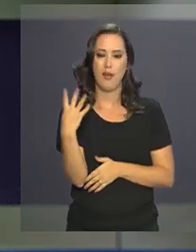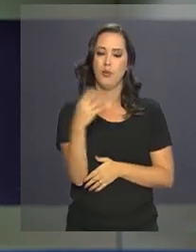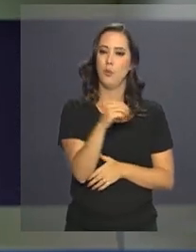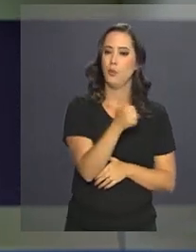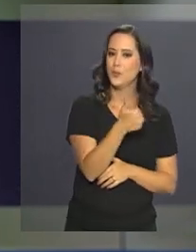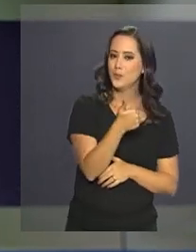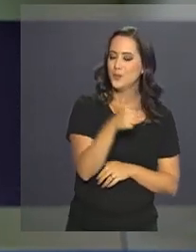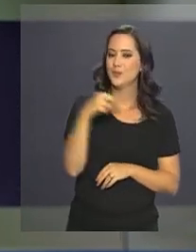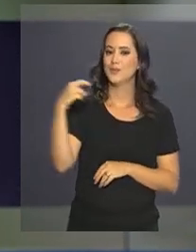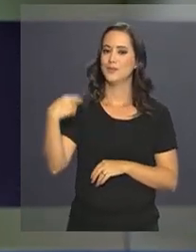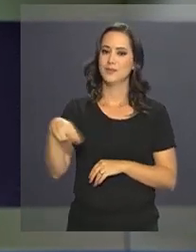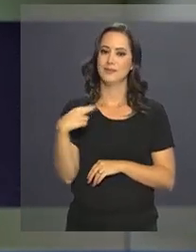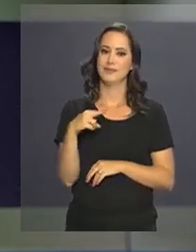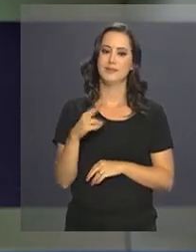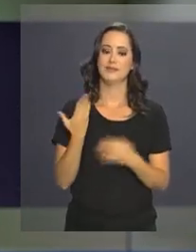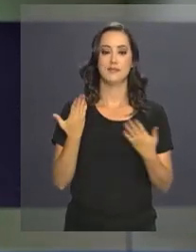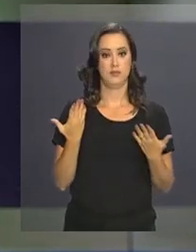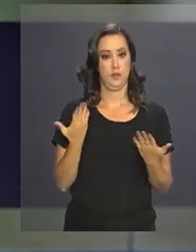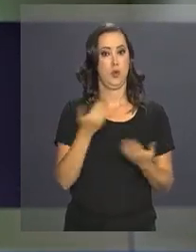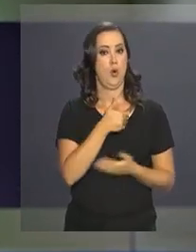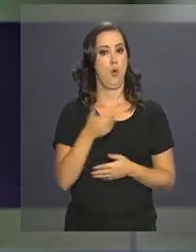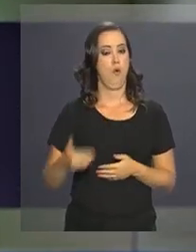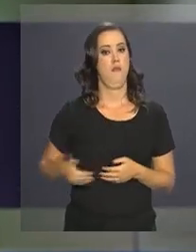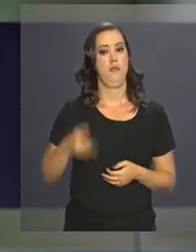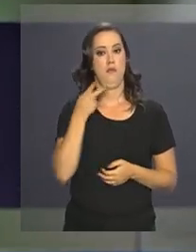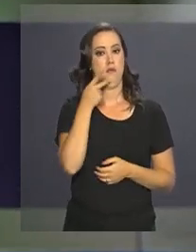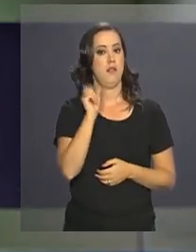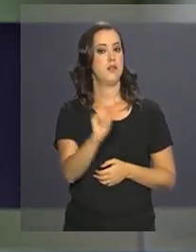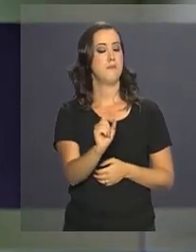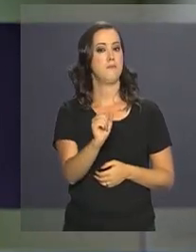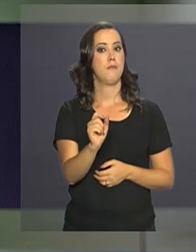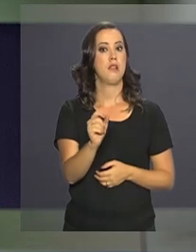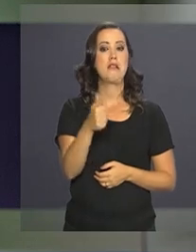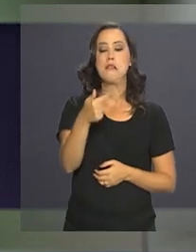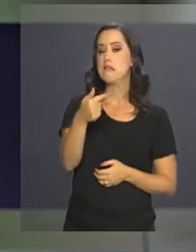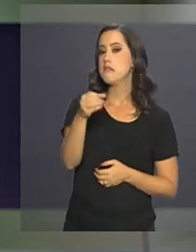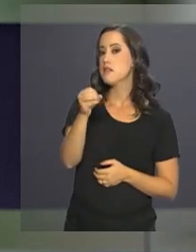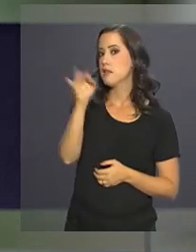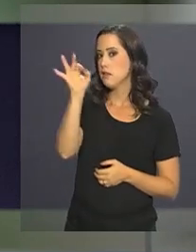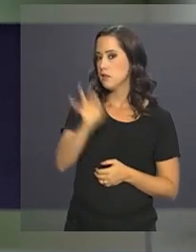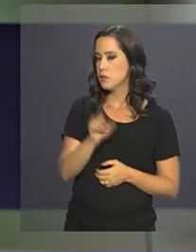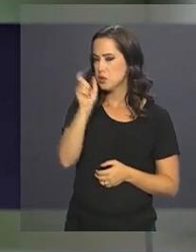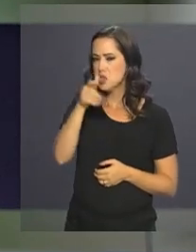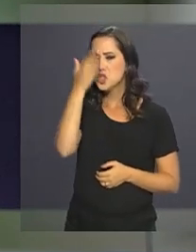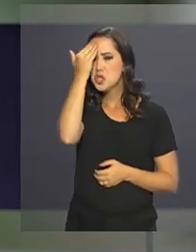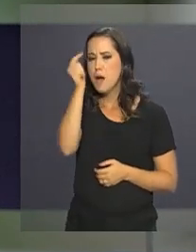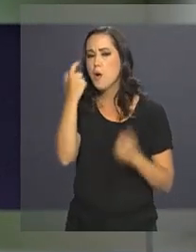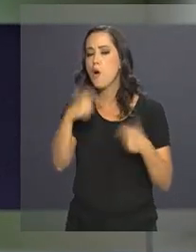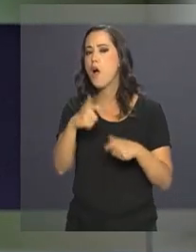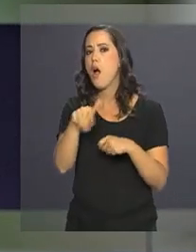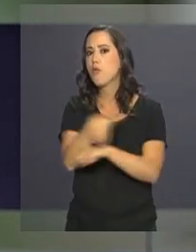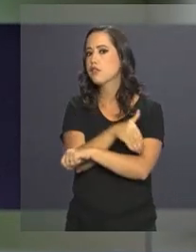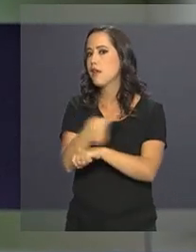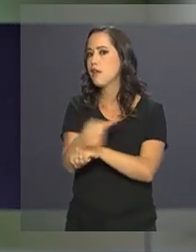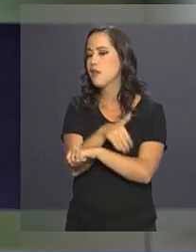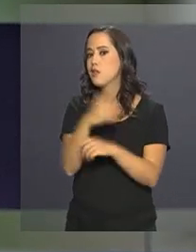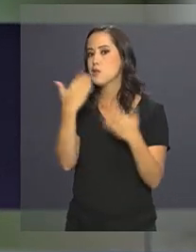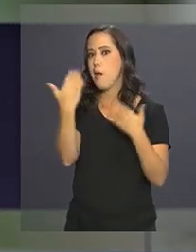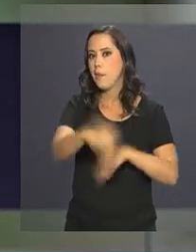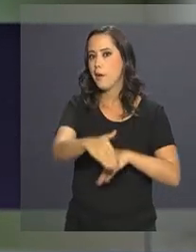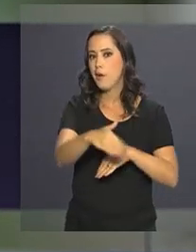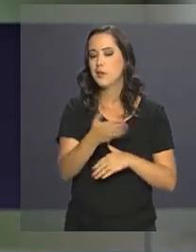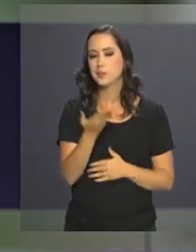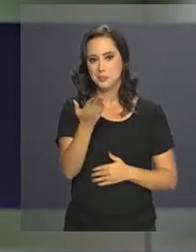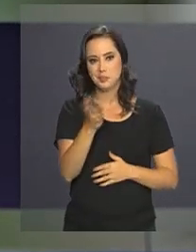4 e 11 de novembro. De acordo com o governo, 70% dos candidatos já sabem onde vão fazer as provas. O cartão de